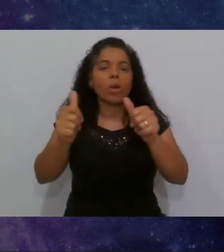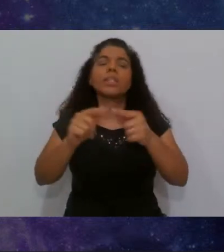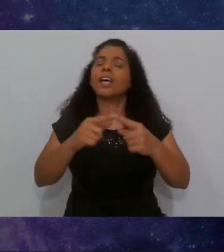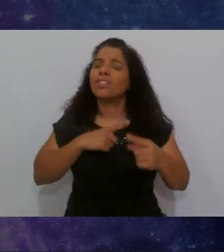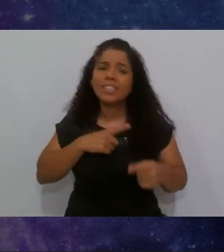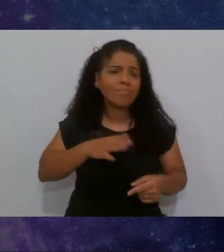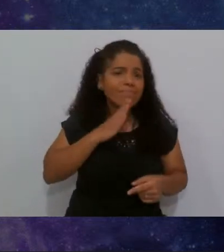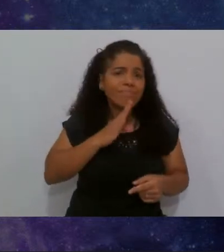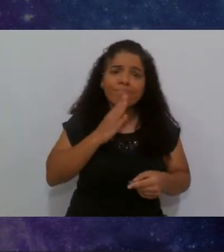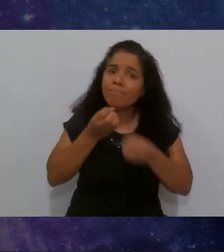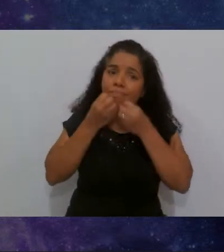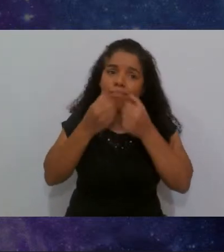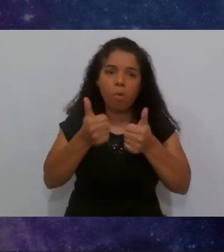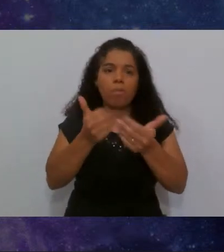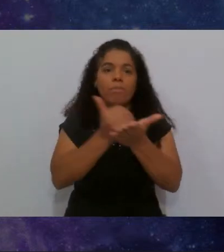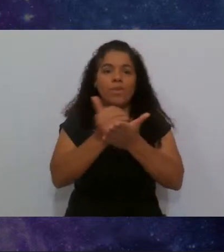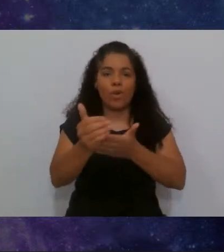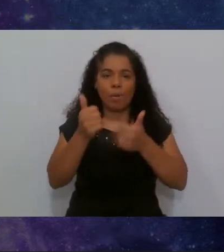muito boa para começar.